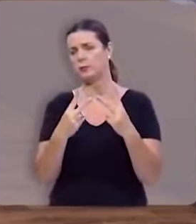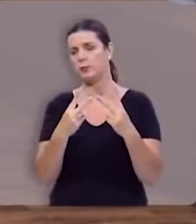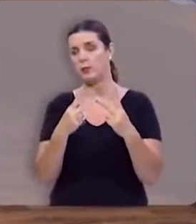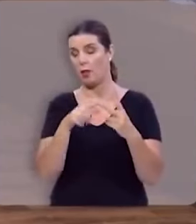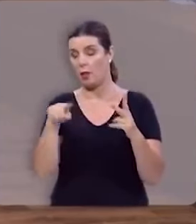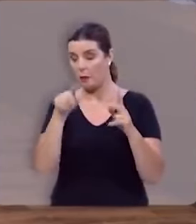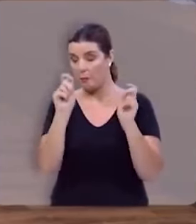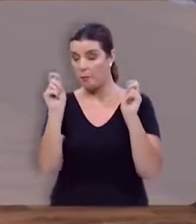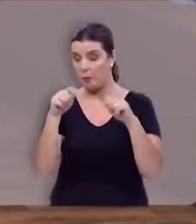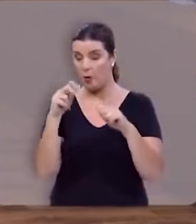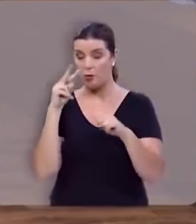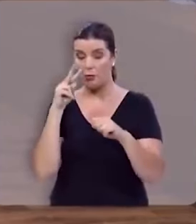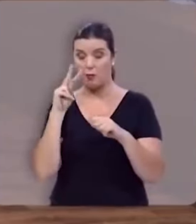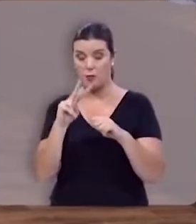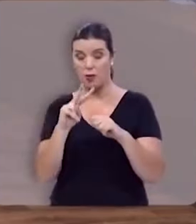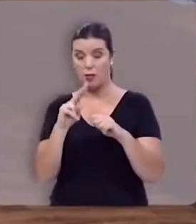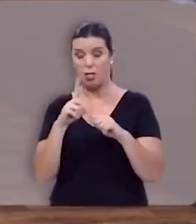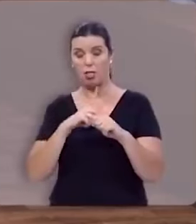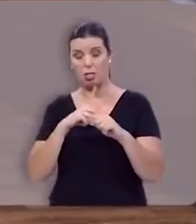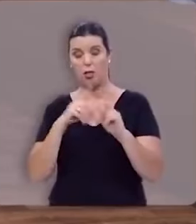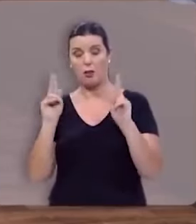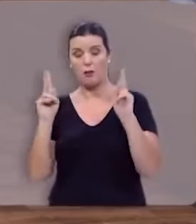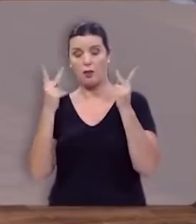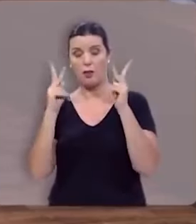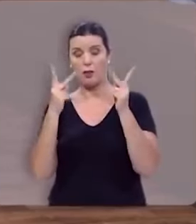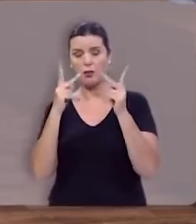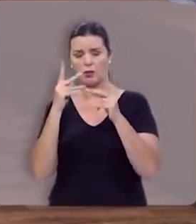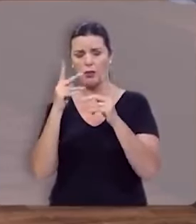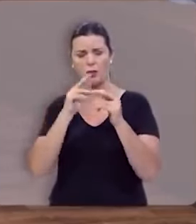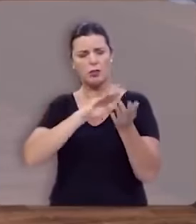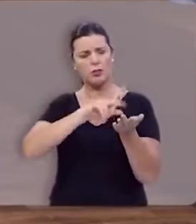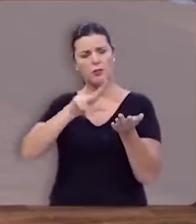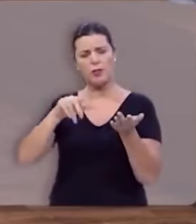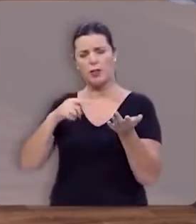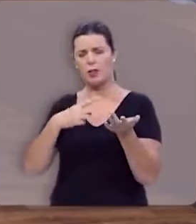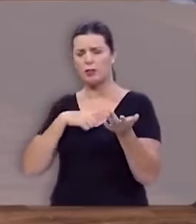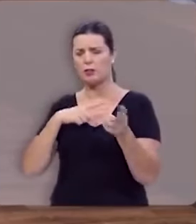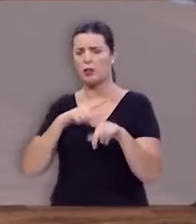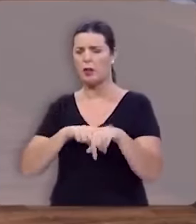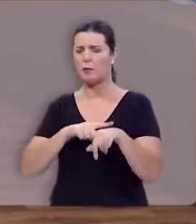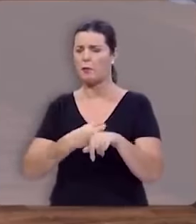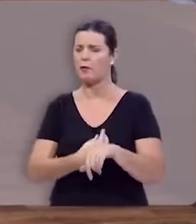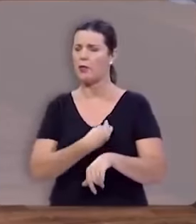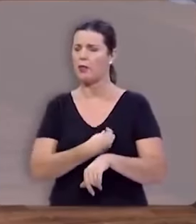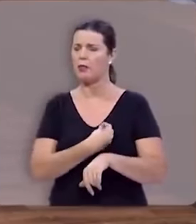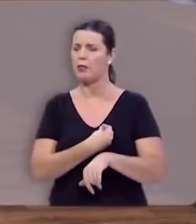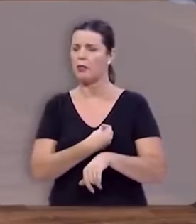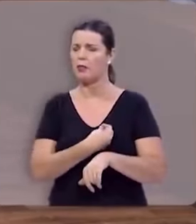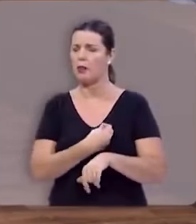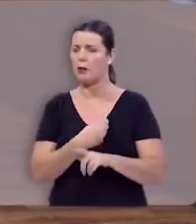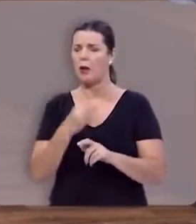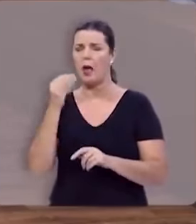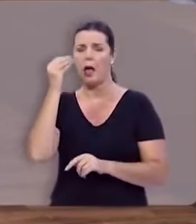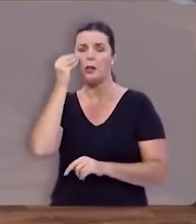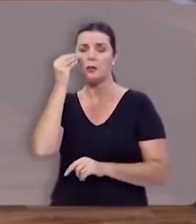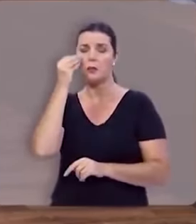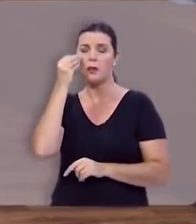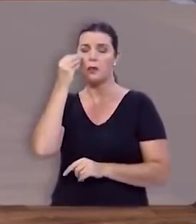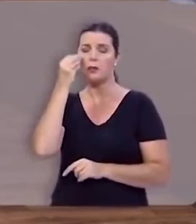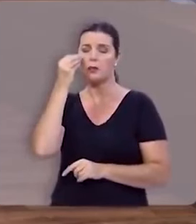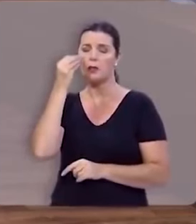para que eles tenham vitória e nas mais diversas áreas da vida para que eles experimentem